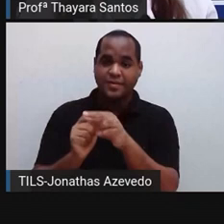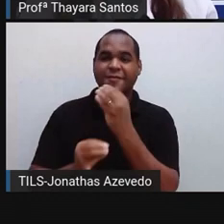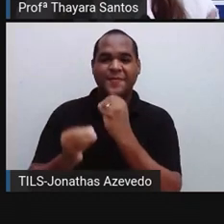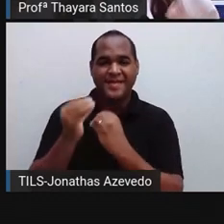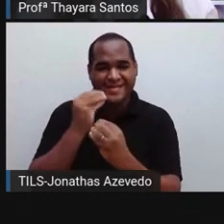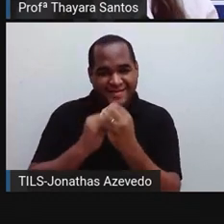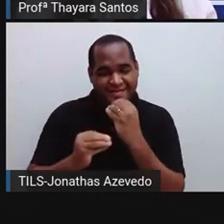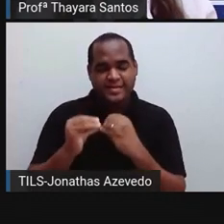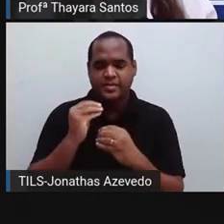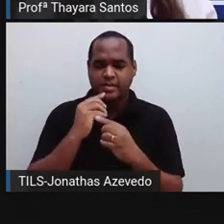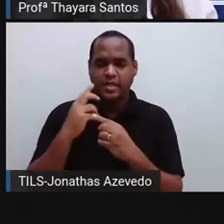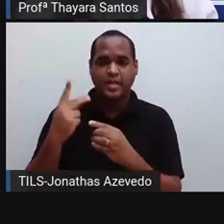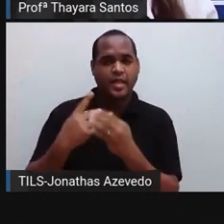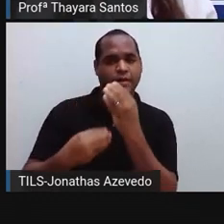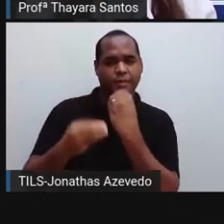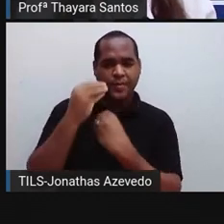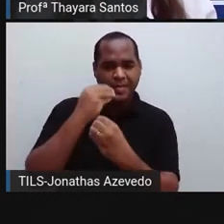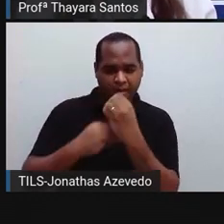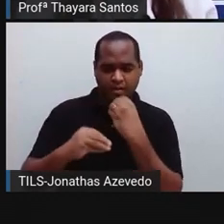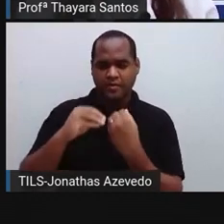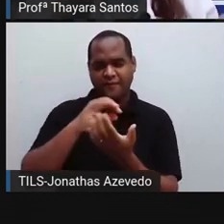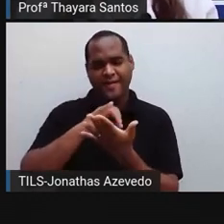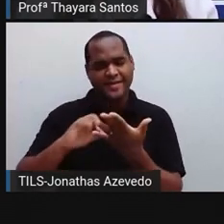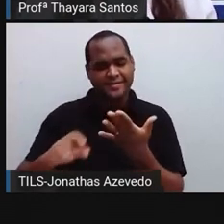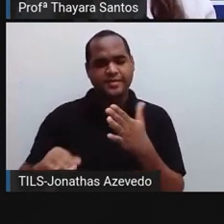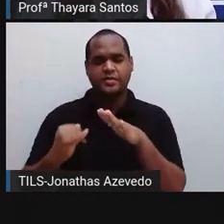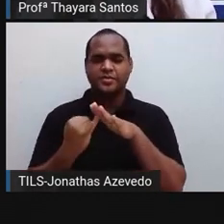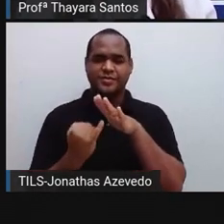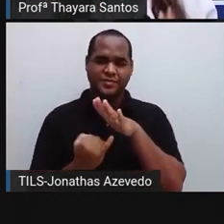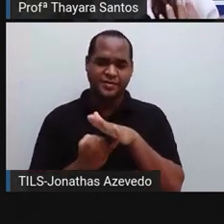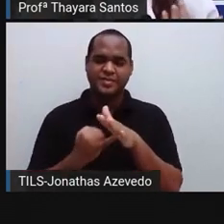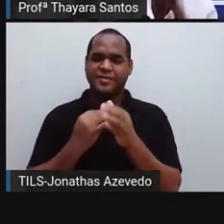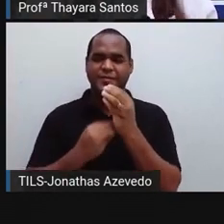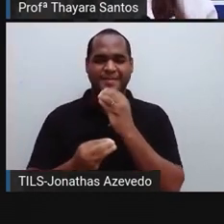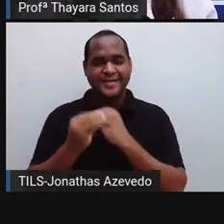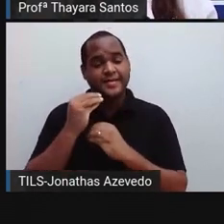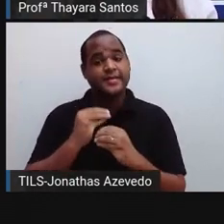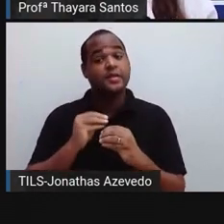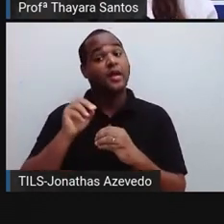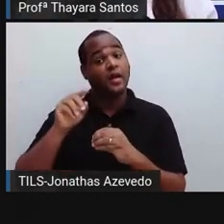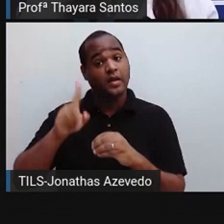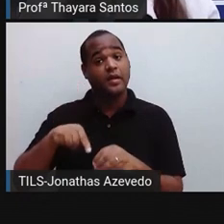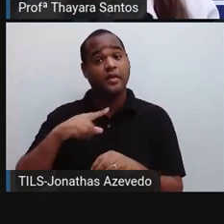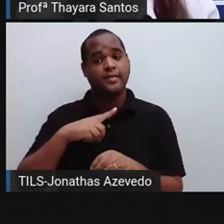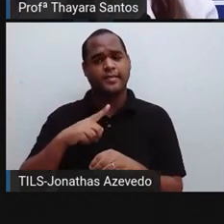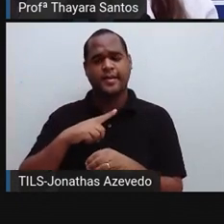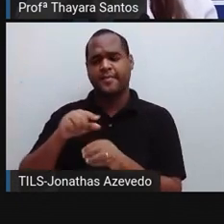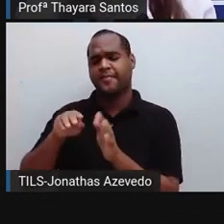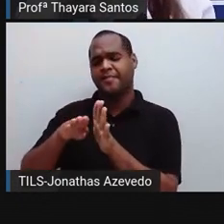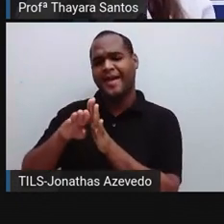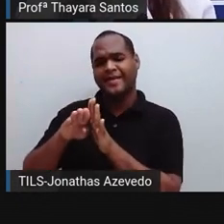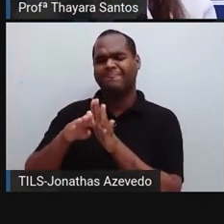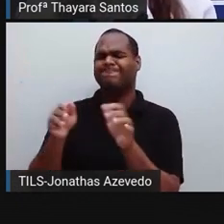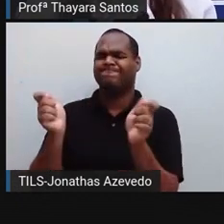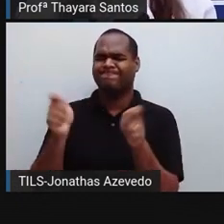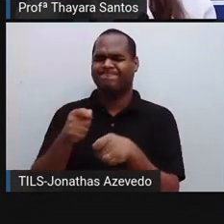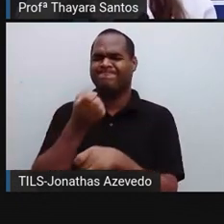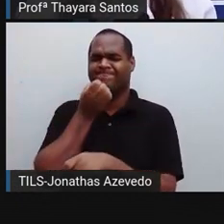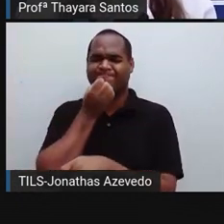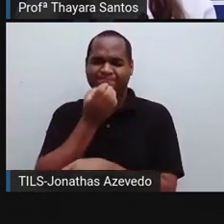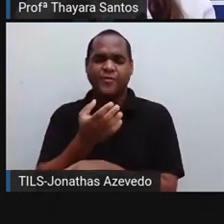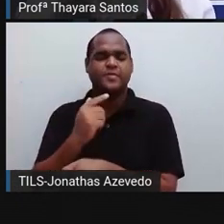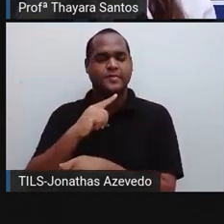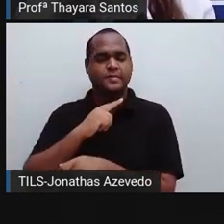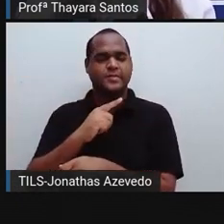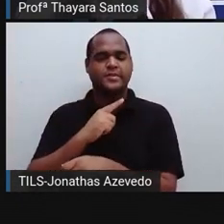na produção de alimentos, na indústria de alimentos. Tem espécies de bactérias que são boas para a gente e para outros animais, como as